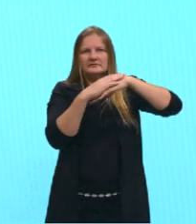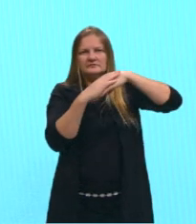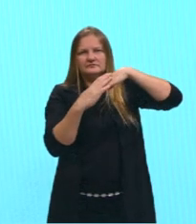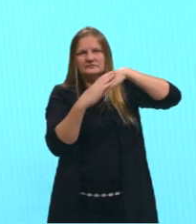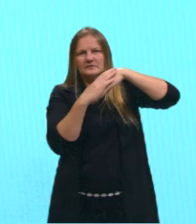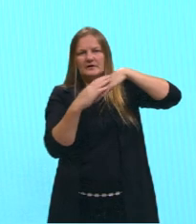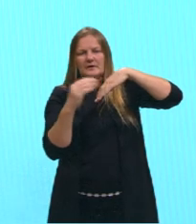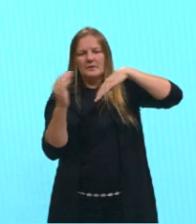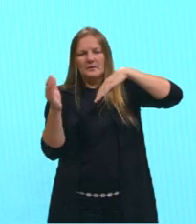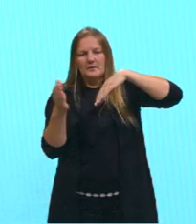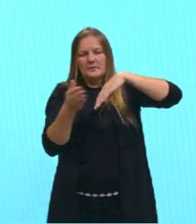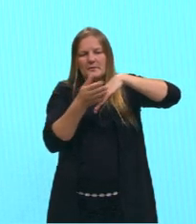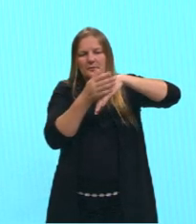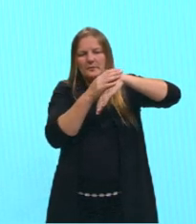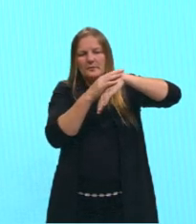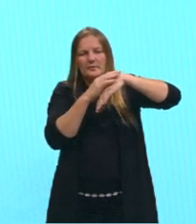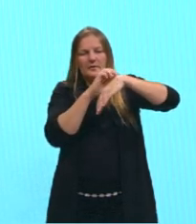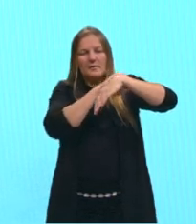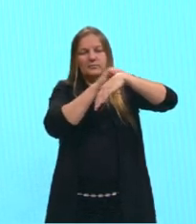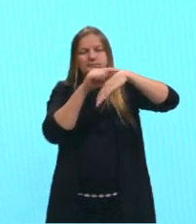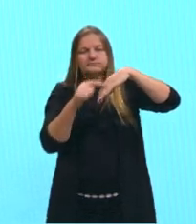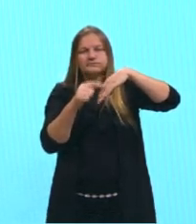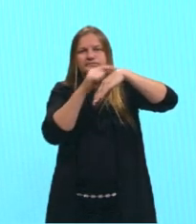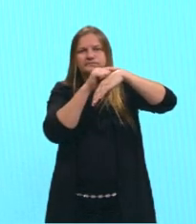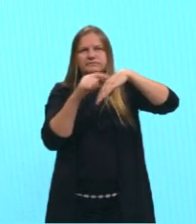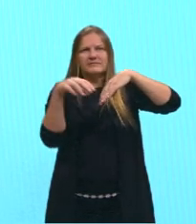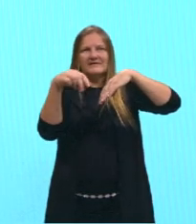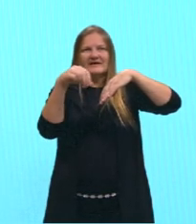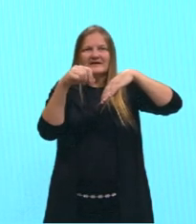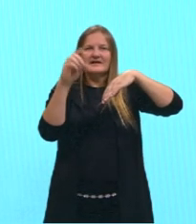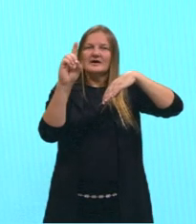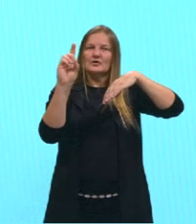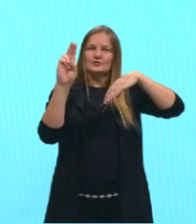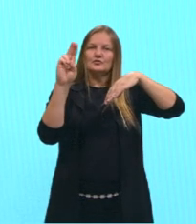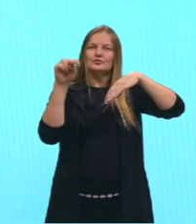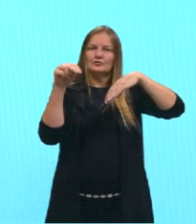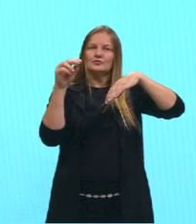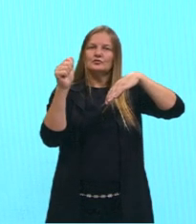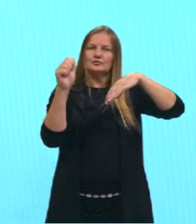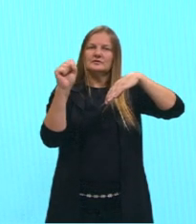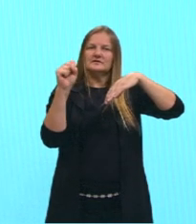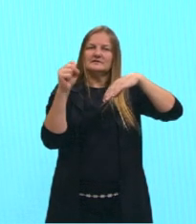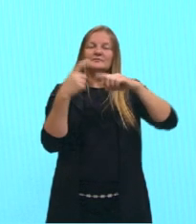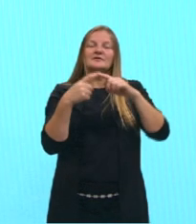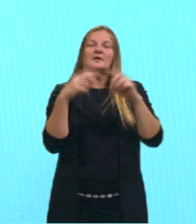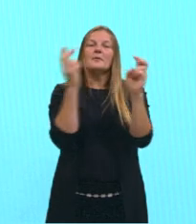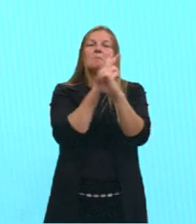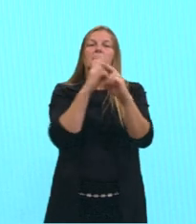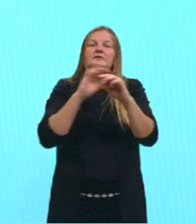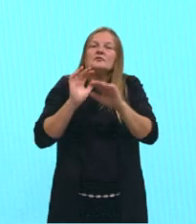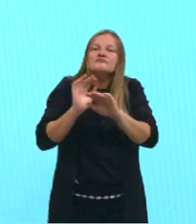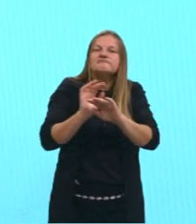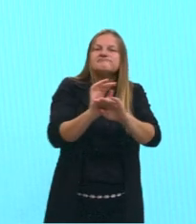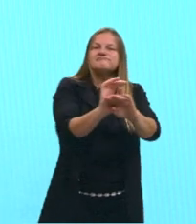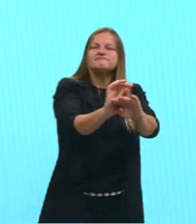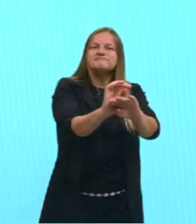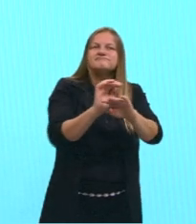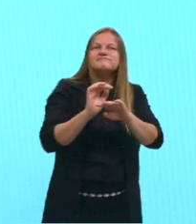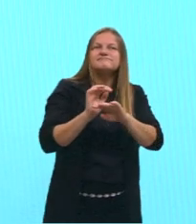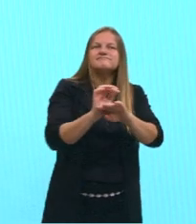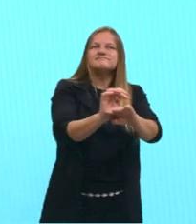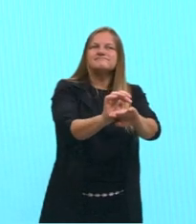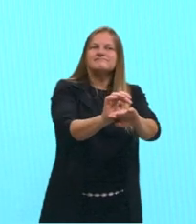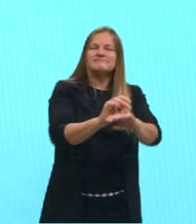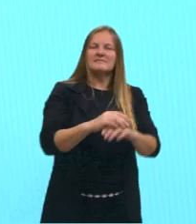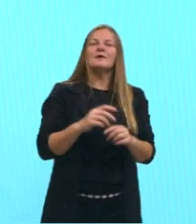acentuado, certo? Então a gente consegue ver que o vento está empurrando esse material através dessas dunas. Então